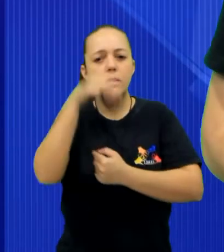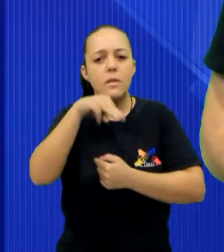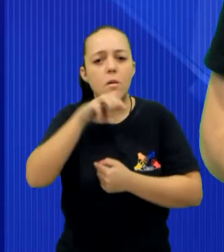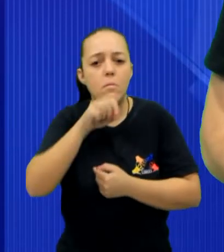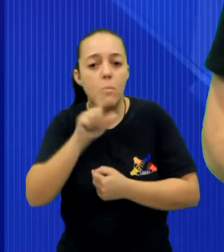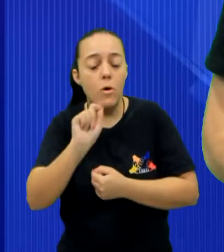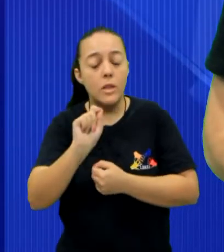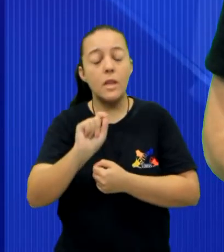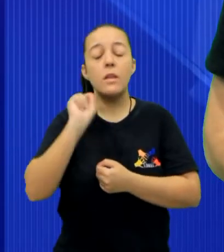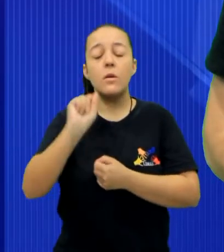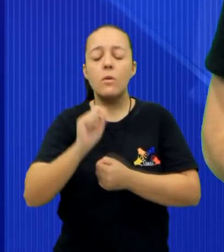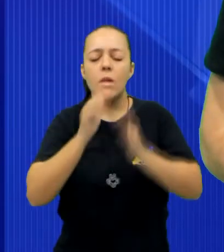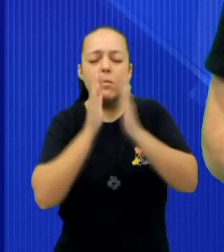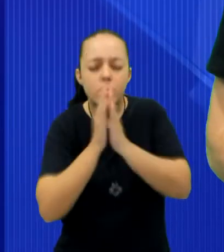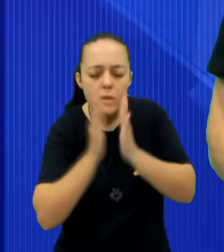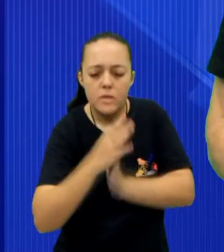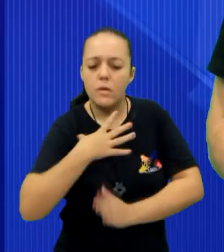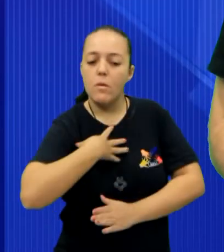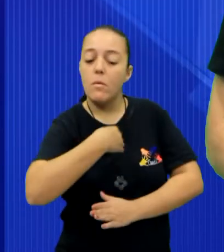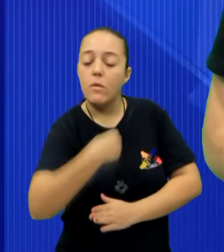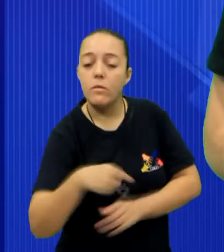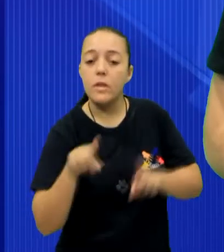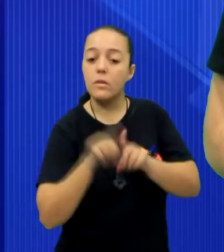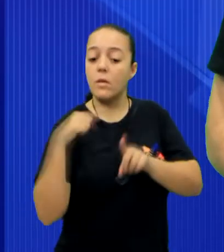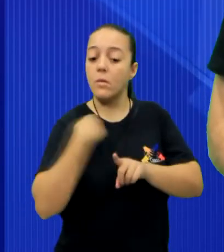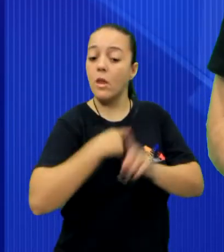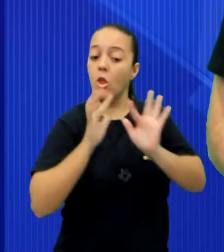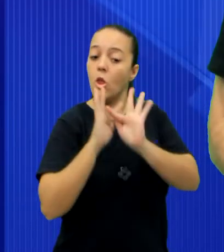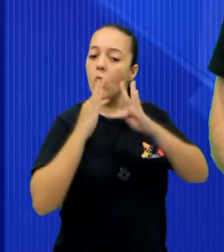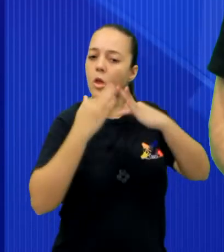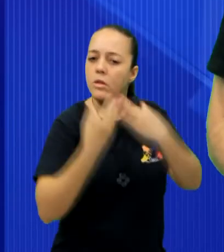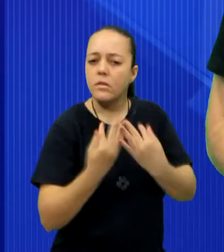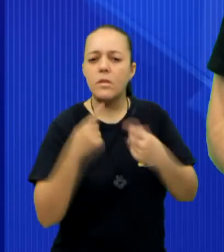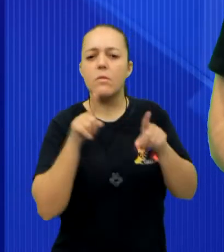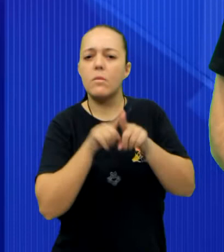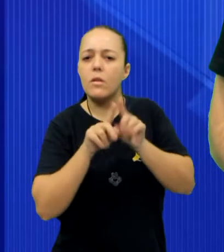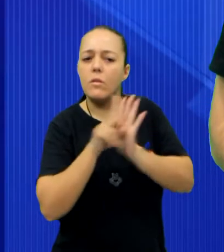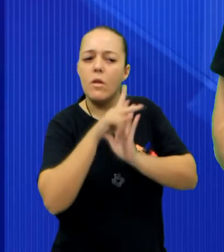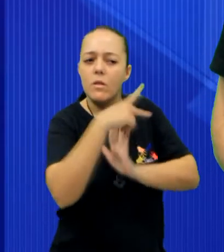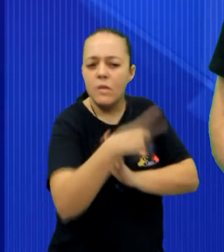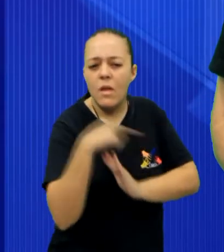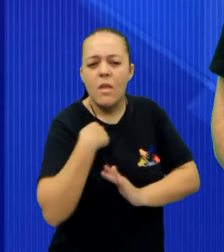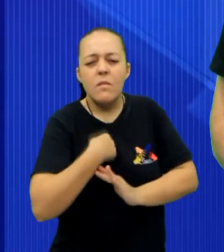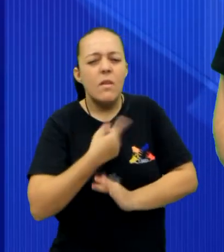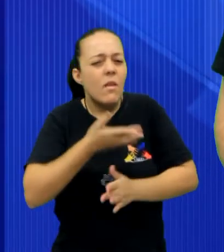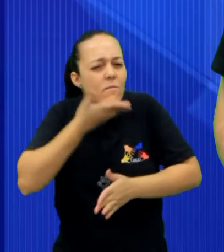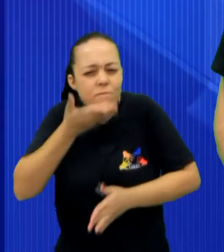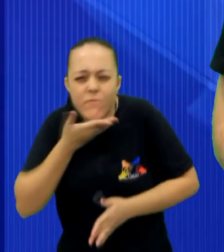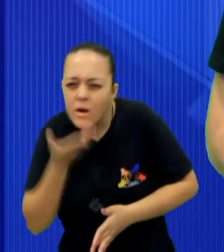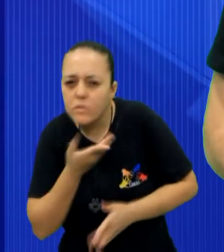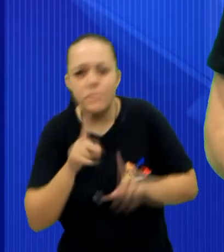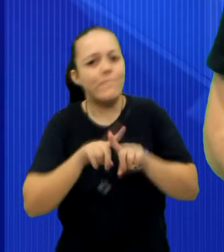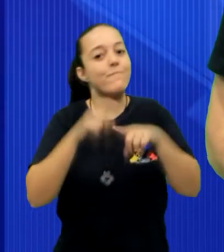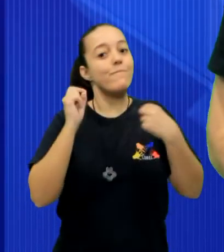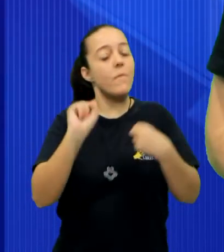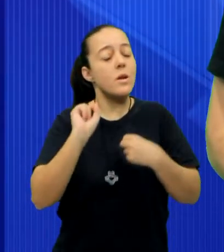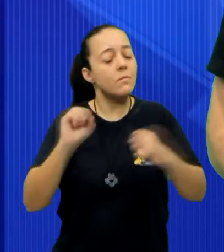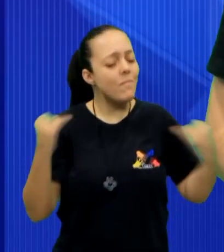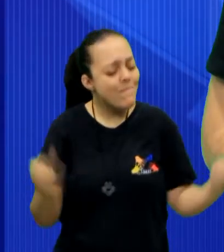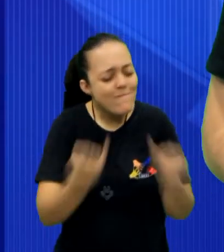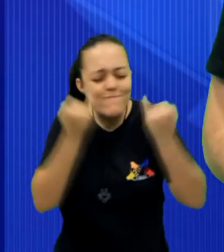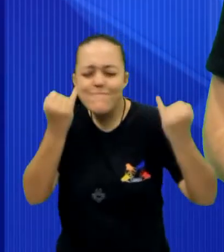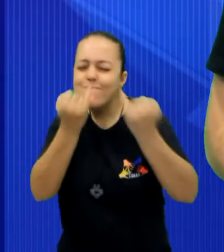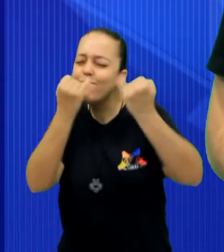e também pela santificação das nossas famílias. É um trabalho silencioso, aparentemente simples, mas que tem um